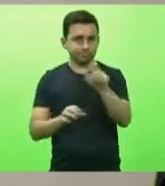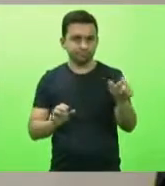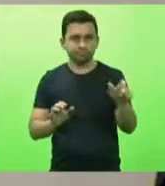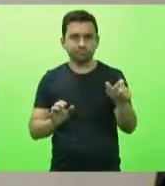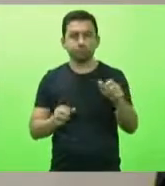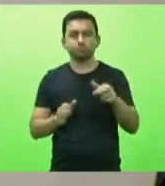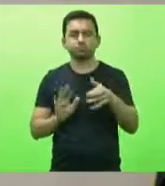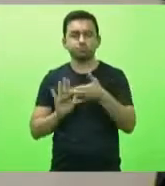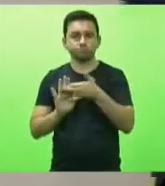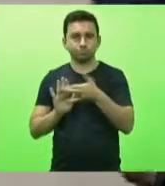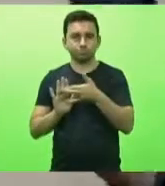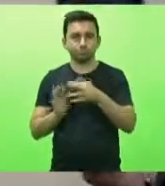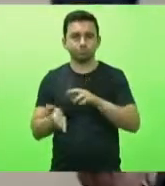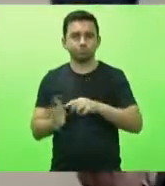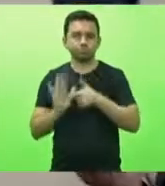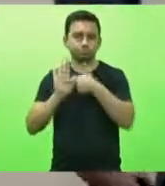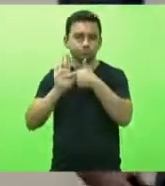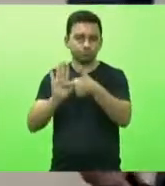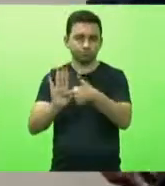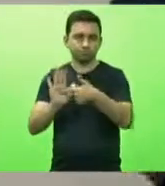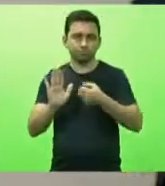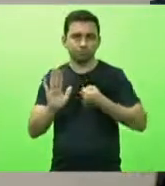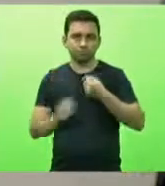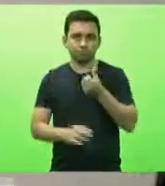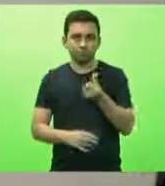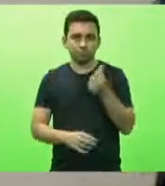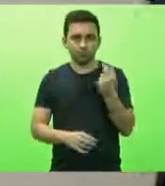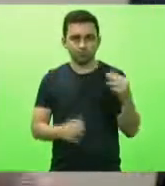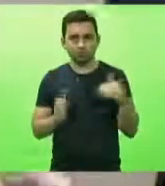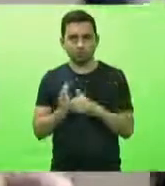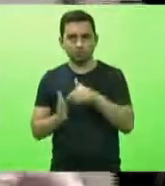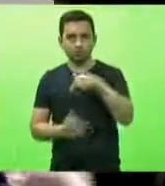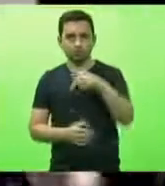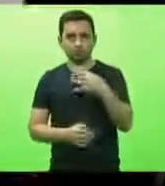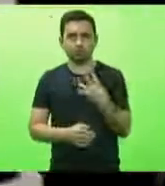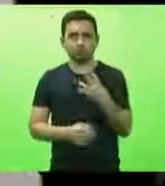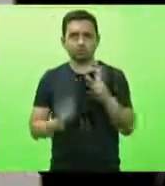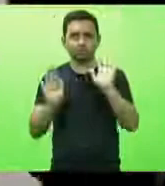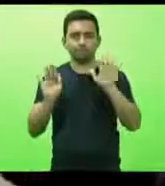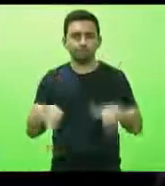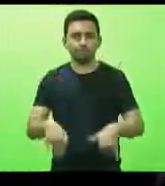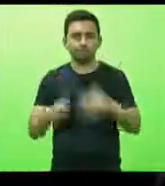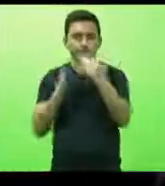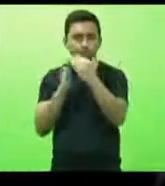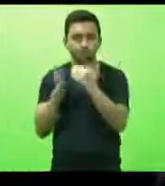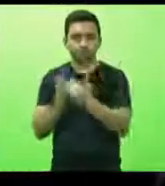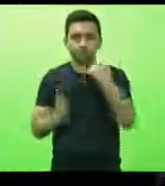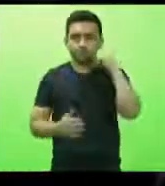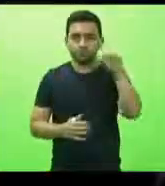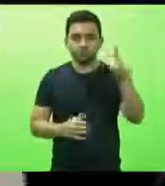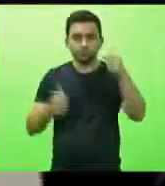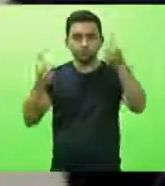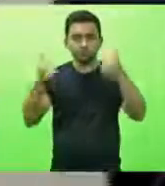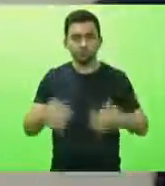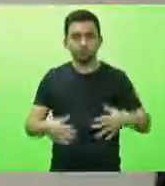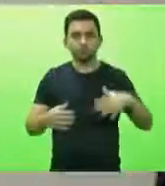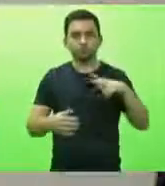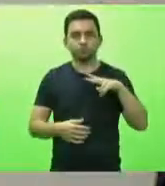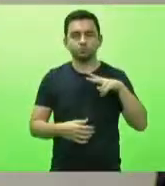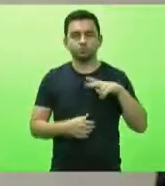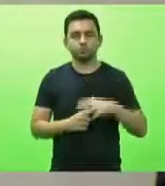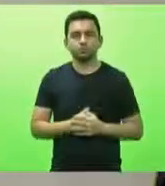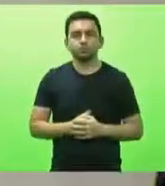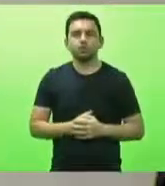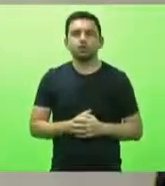regimento interno, as seguintes indicações. Indicações 62 a 74. Fim da ordem do dia, passamos às explicações pessoais.